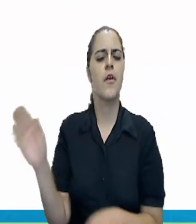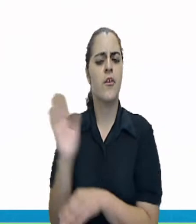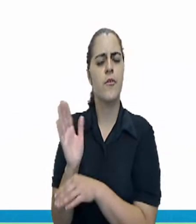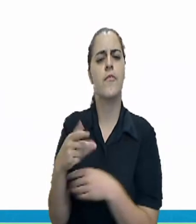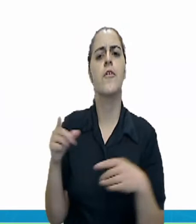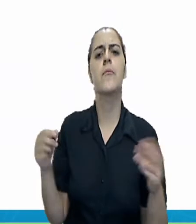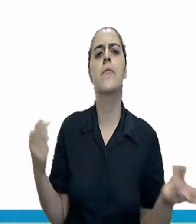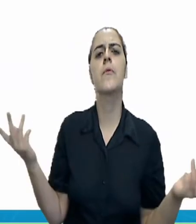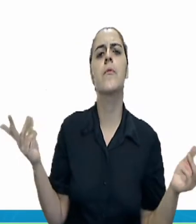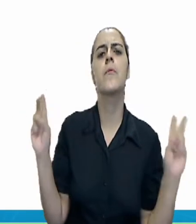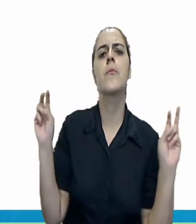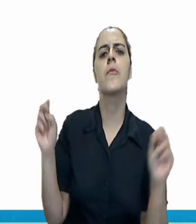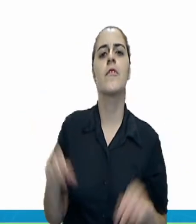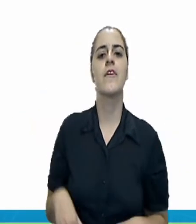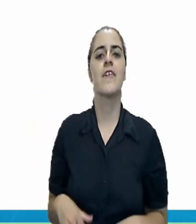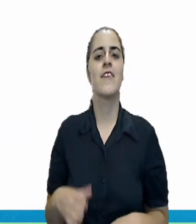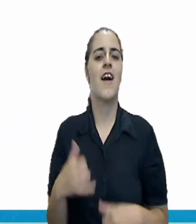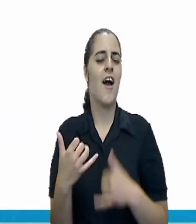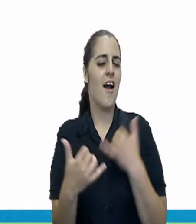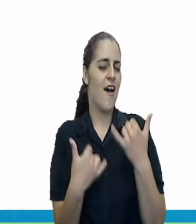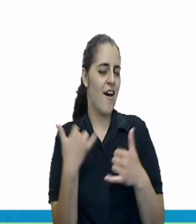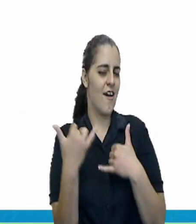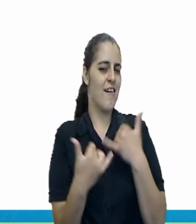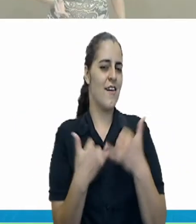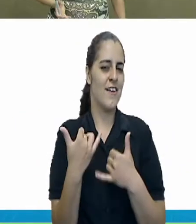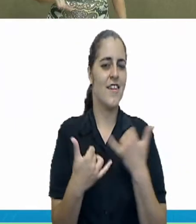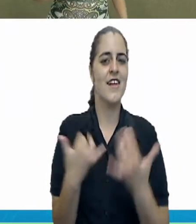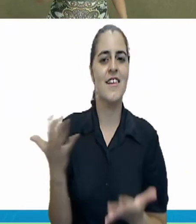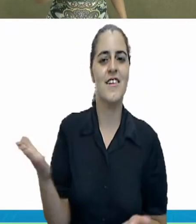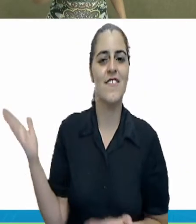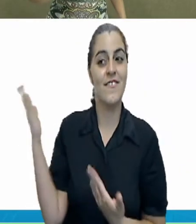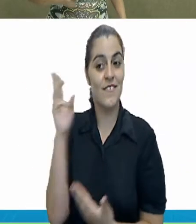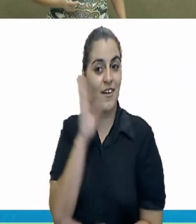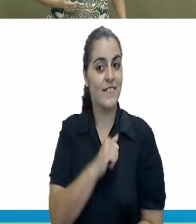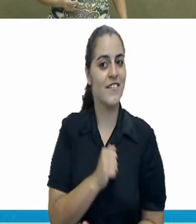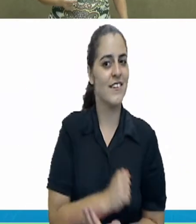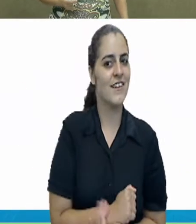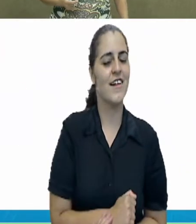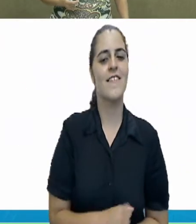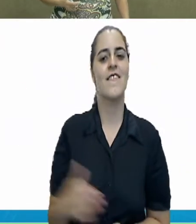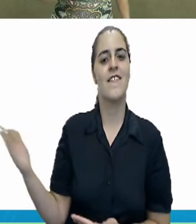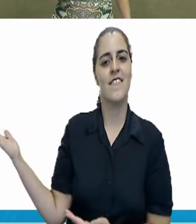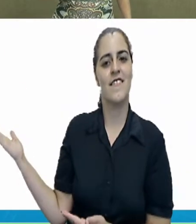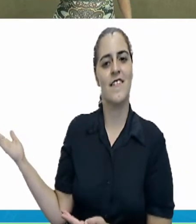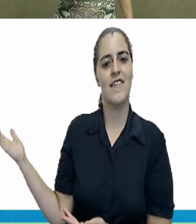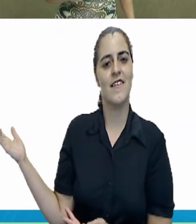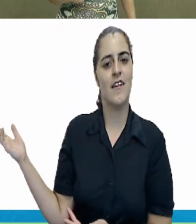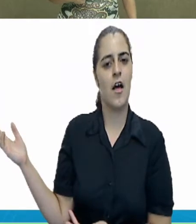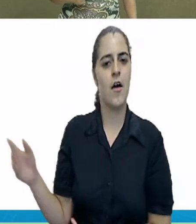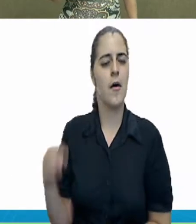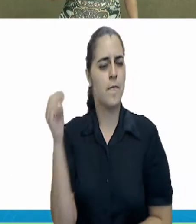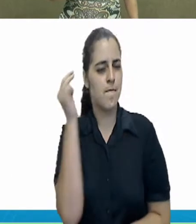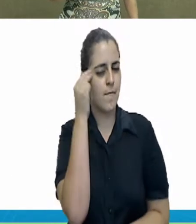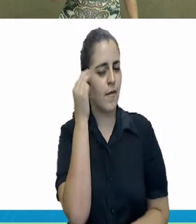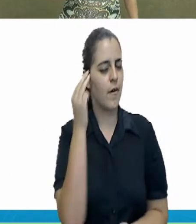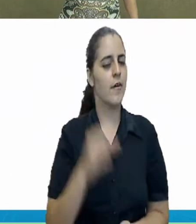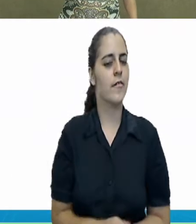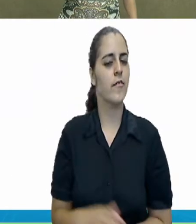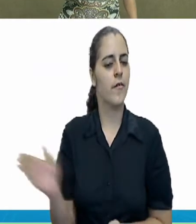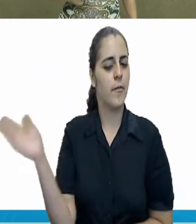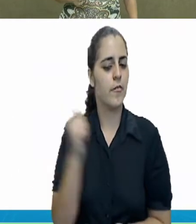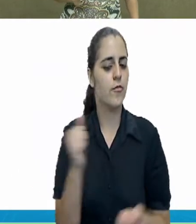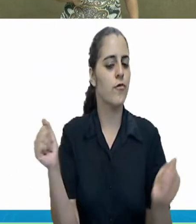filme é Divertida Mente. Vamos lá ler a resenha? Acompanhe aí comigo